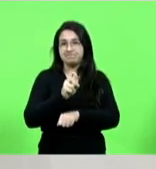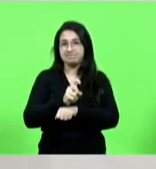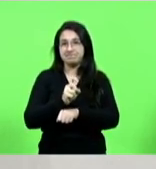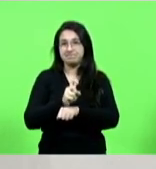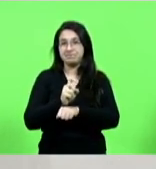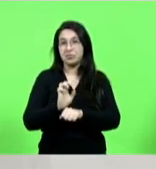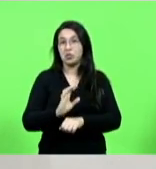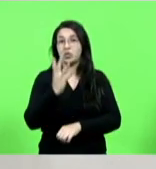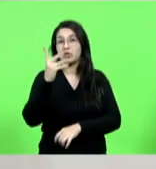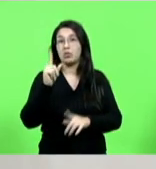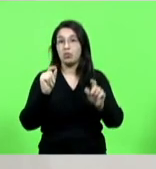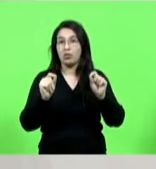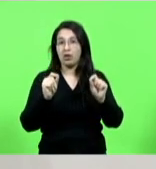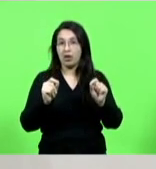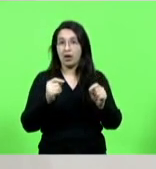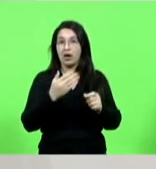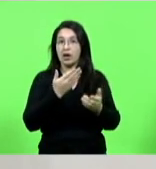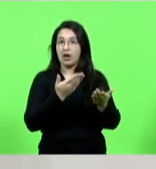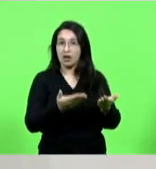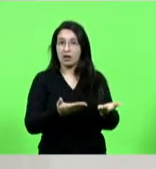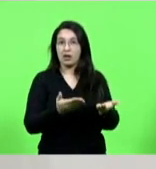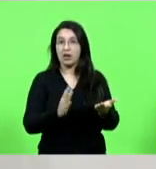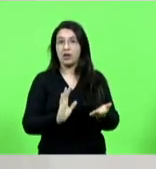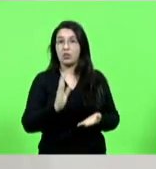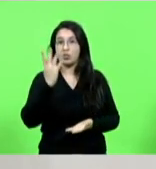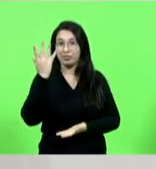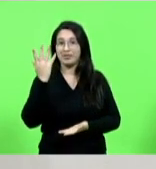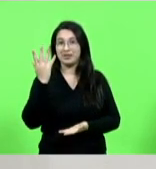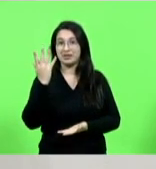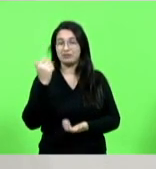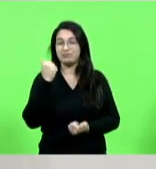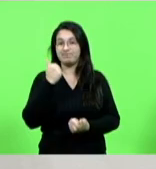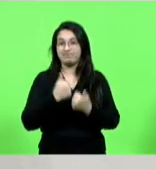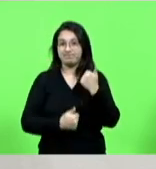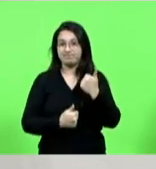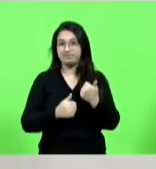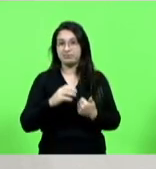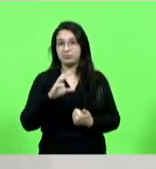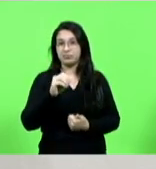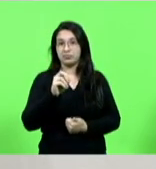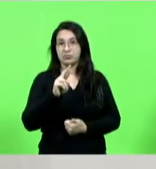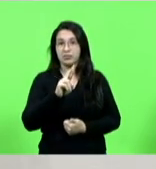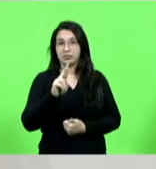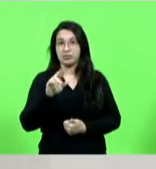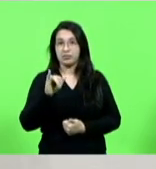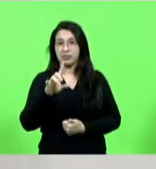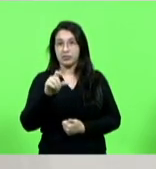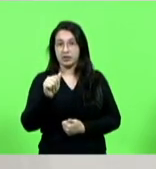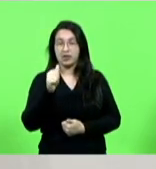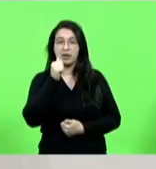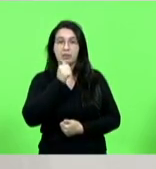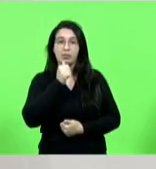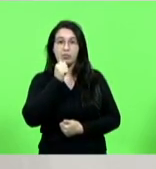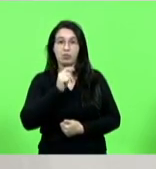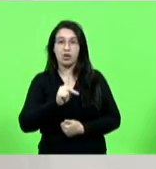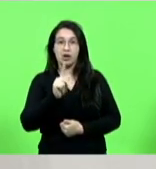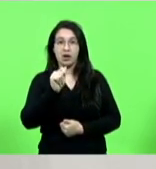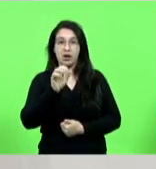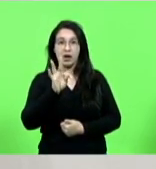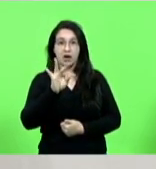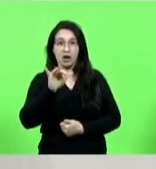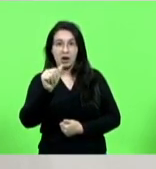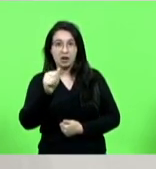corrida no qual quero mandar aqui um abraço também para Cátia Cobasi que é uma grande defensora